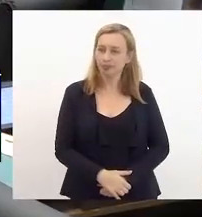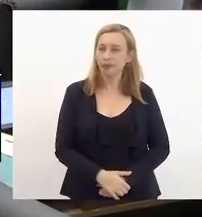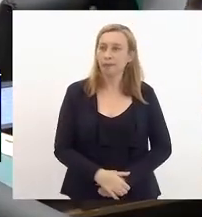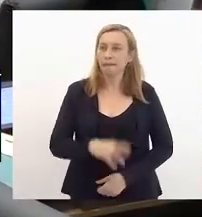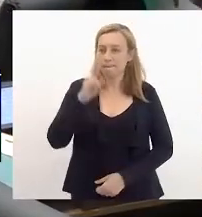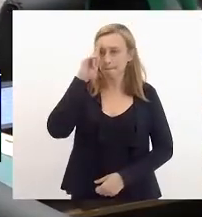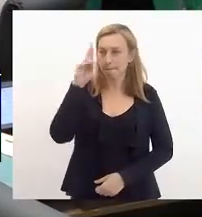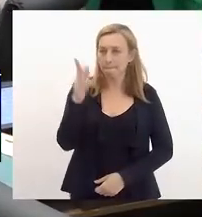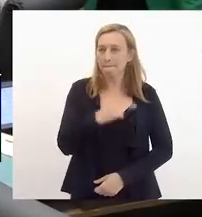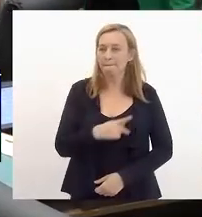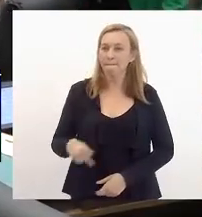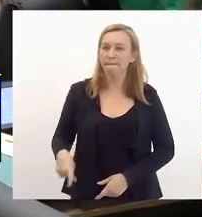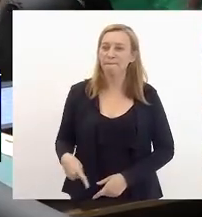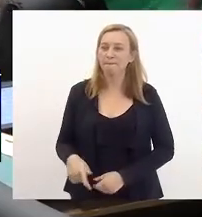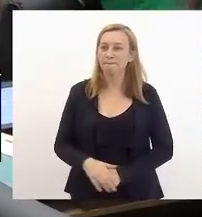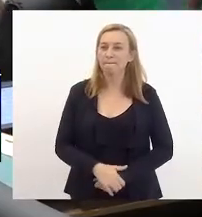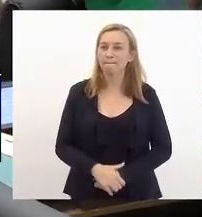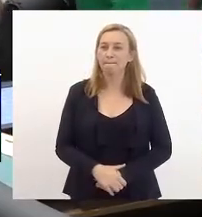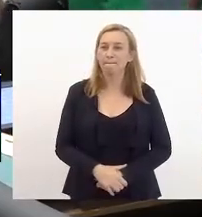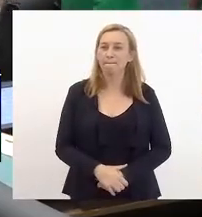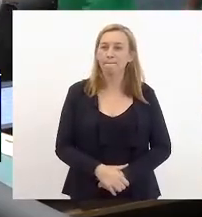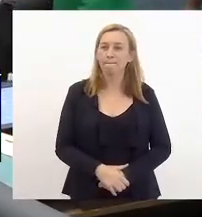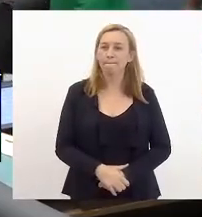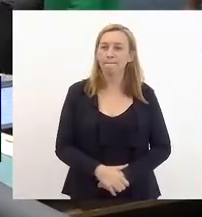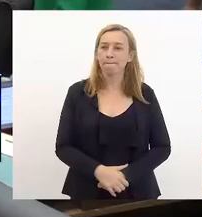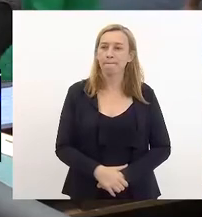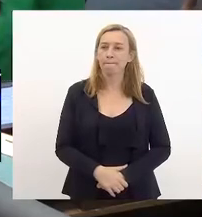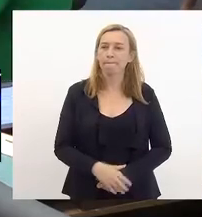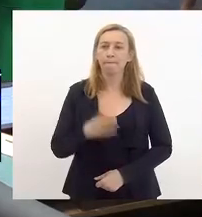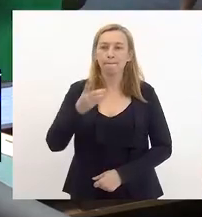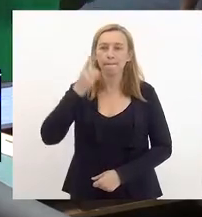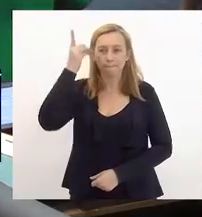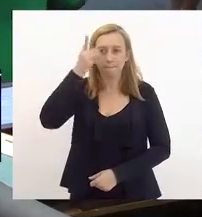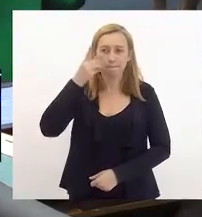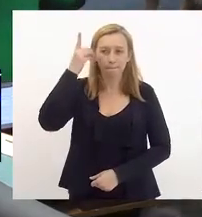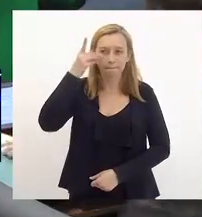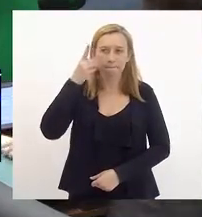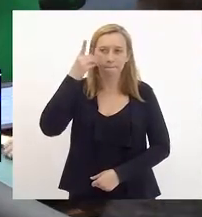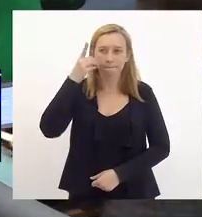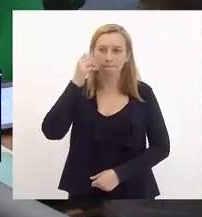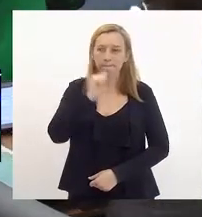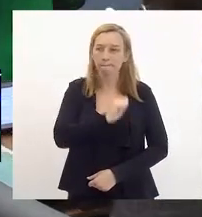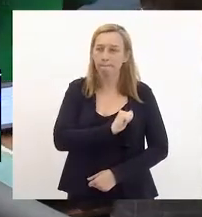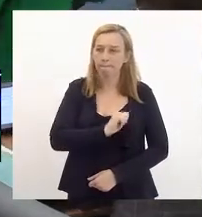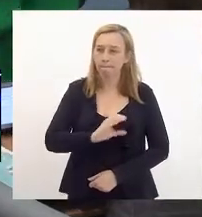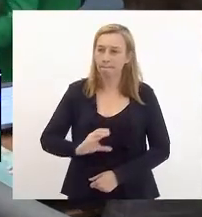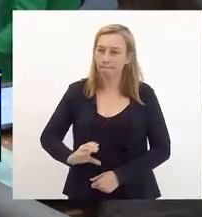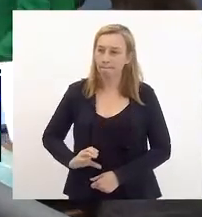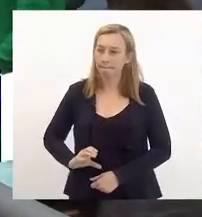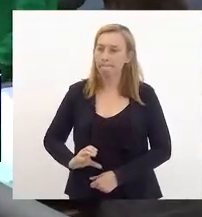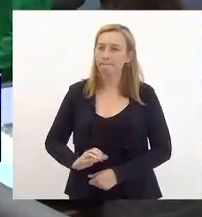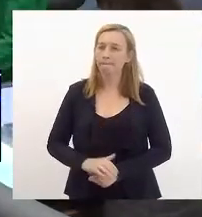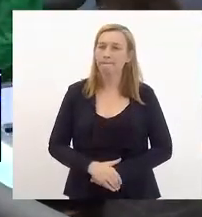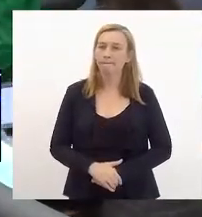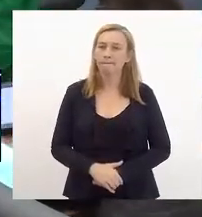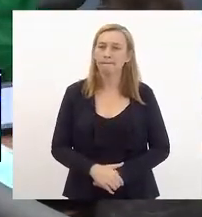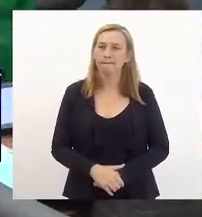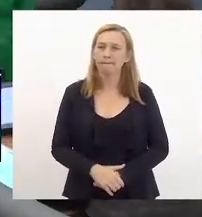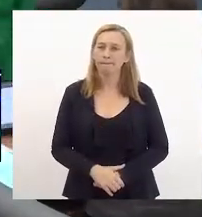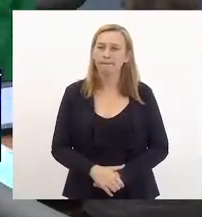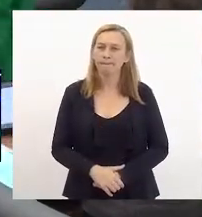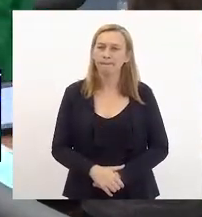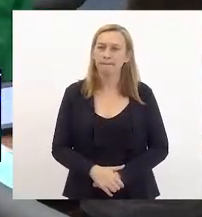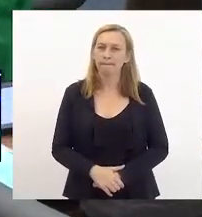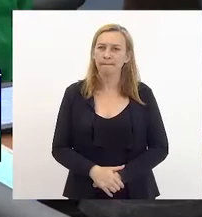Senhor presidente, deputado André Siciliano, senhoras